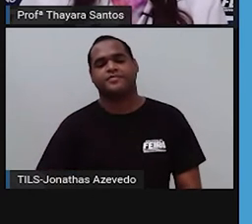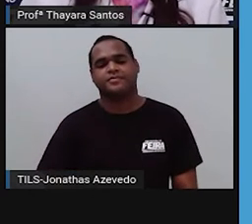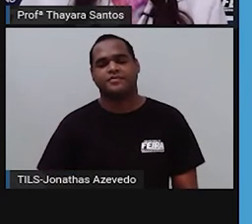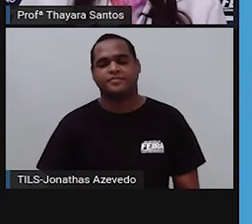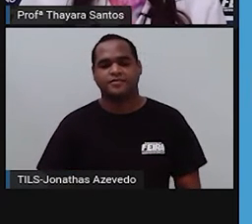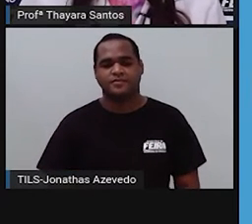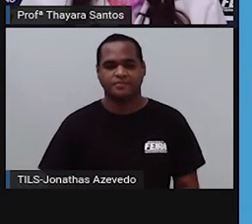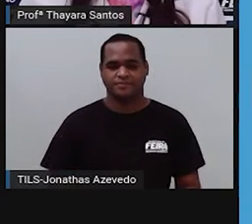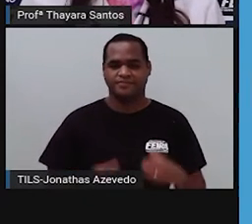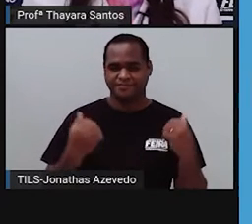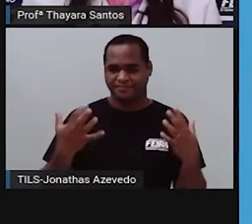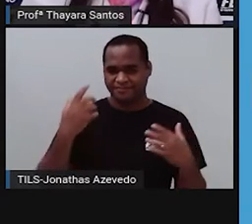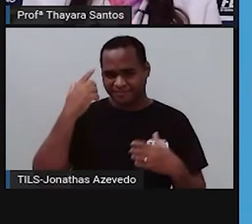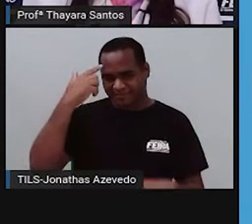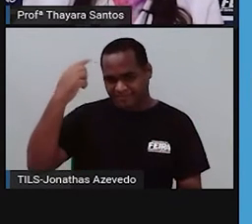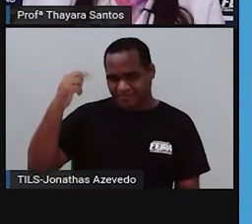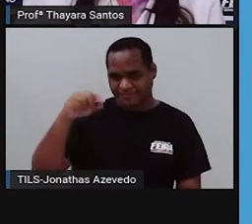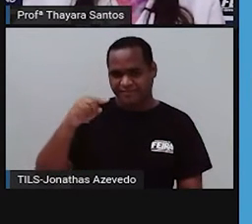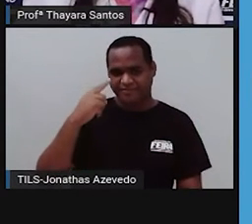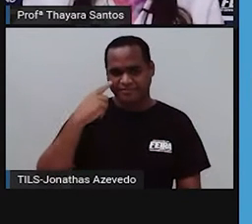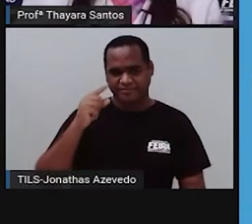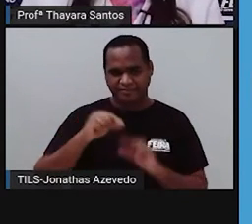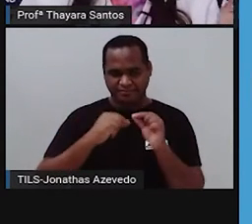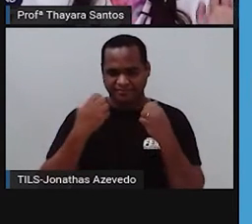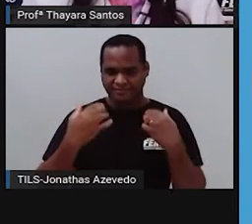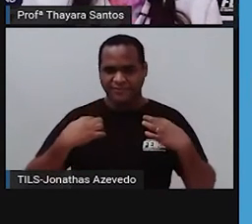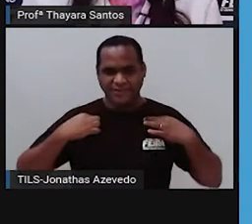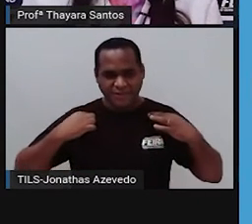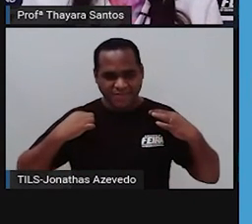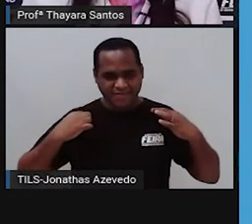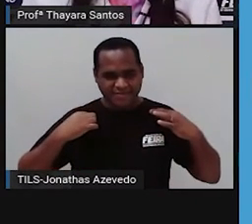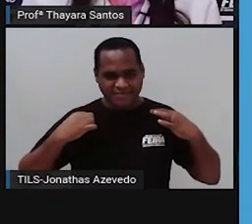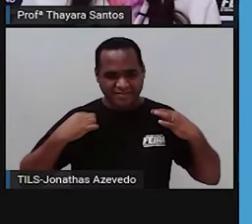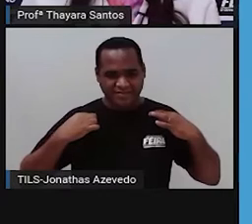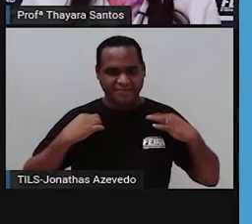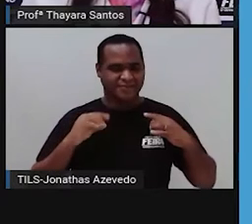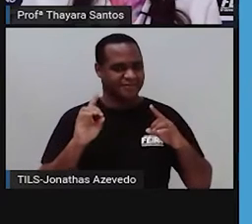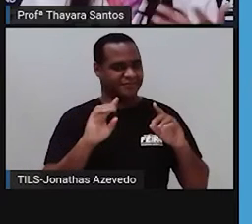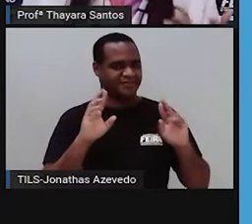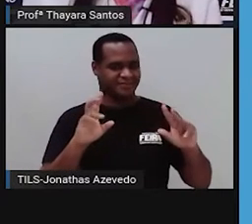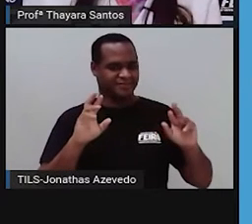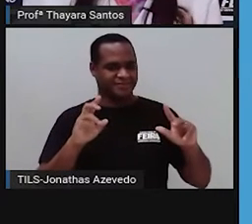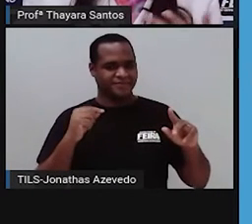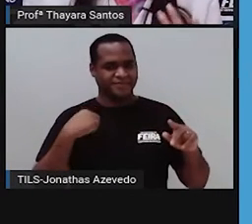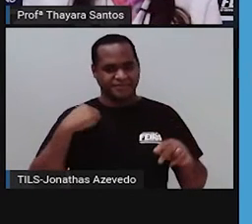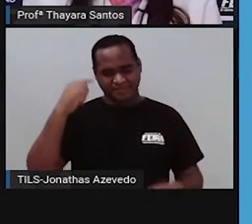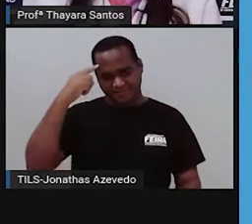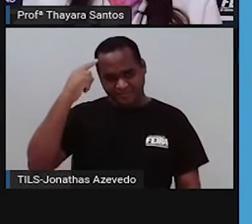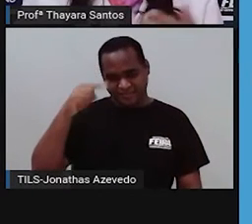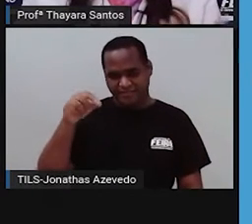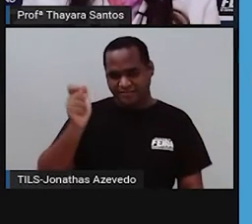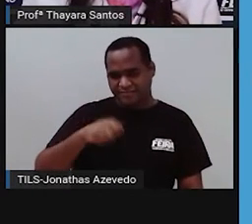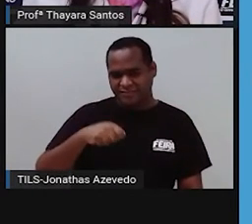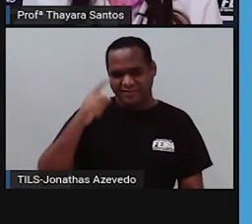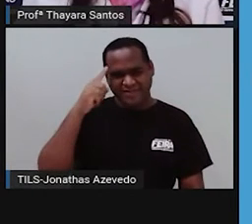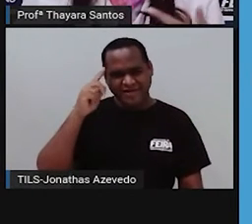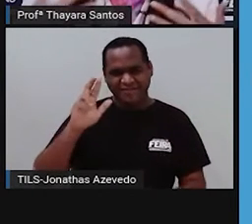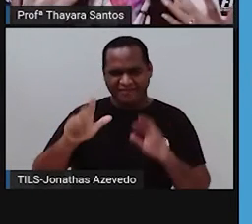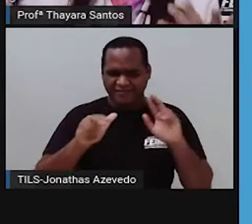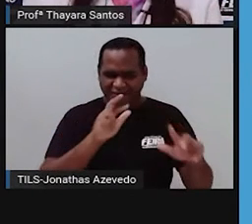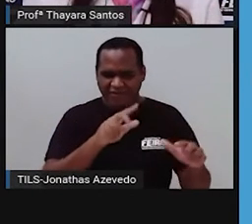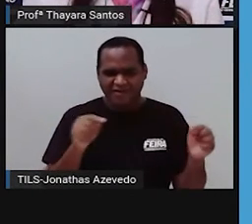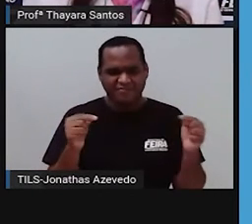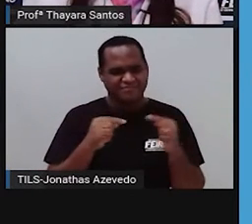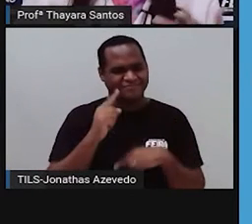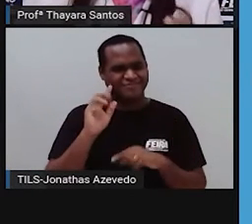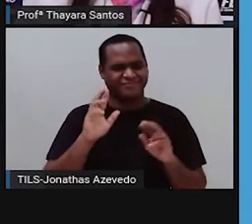Então, os tecidos que a gente vai estudar na aula de hoje não são esses tecidos que estão aí na foto, não. Não é aquele tecido que é utilizado para fazer roupa, para